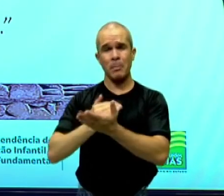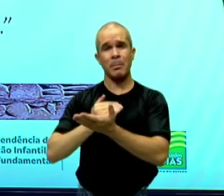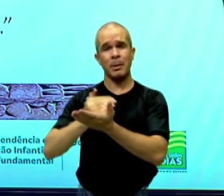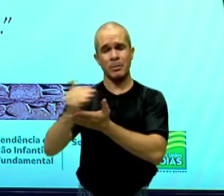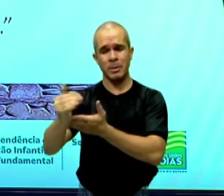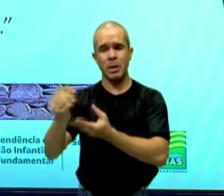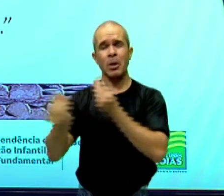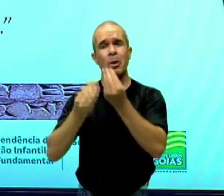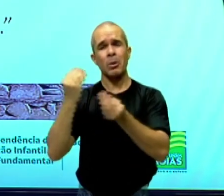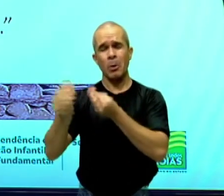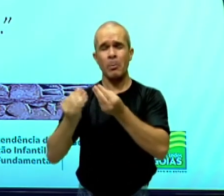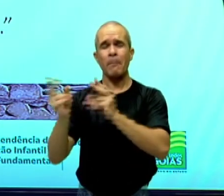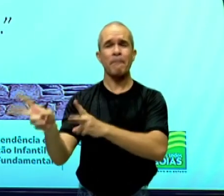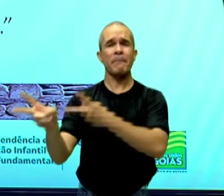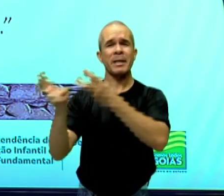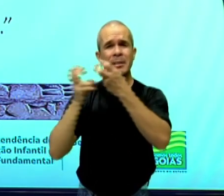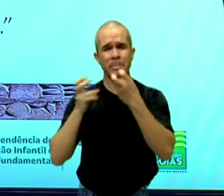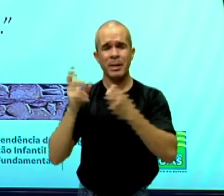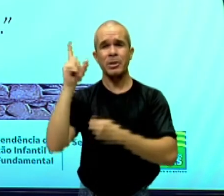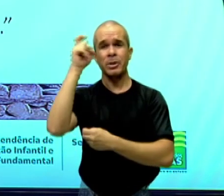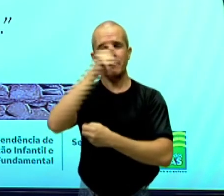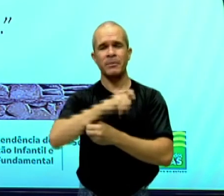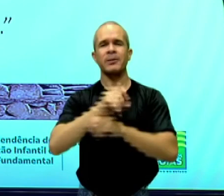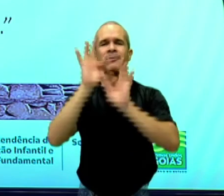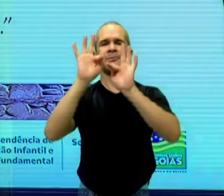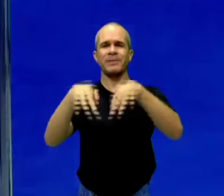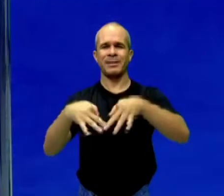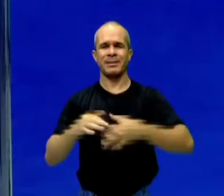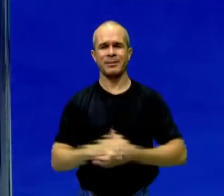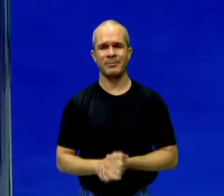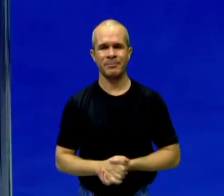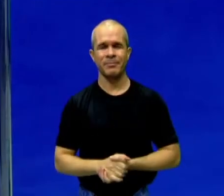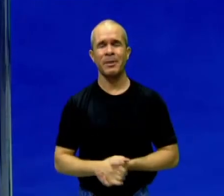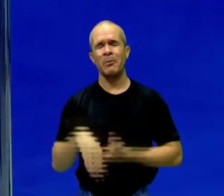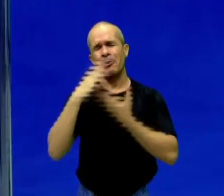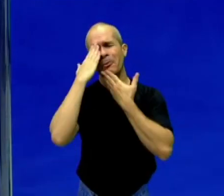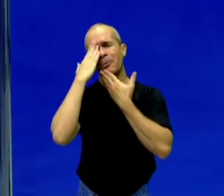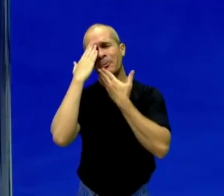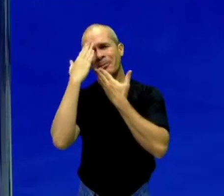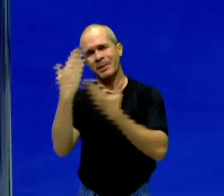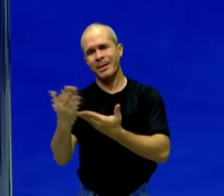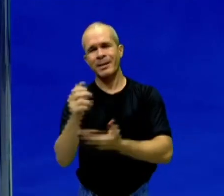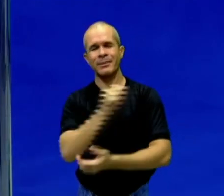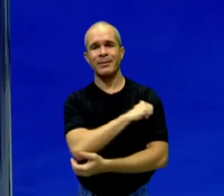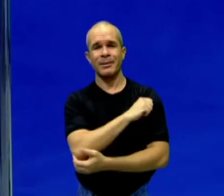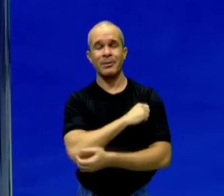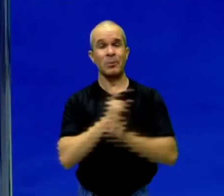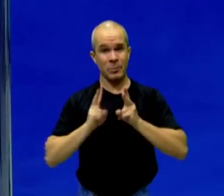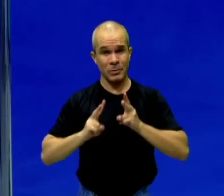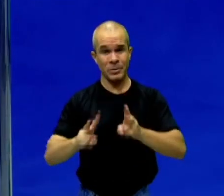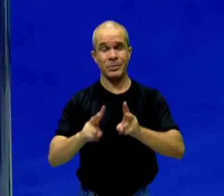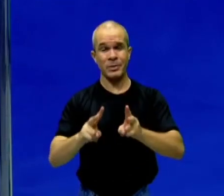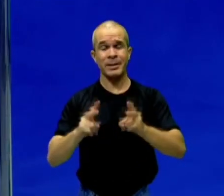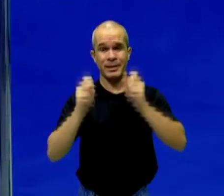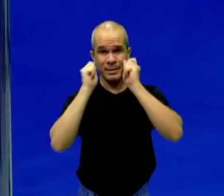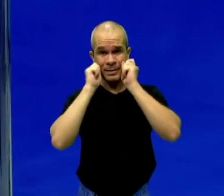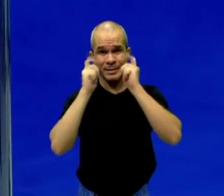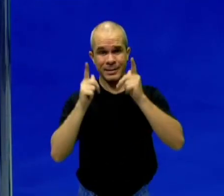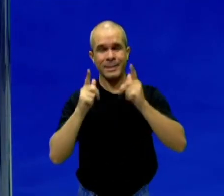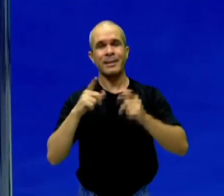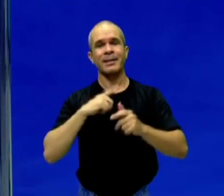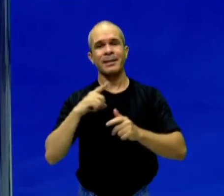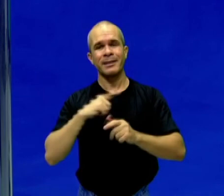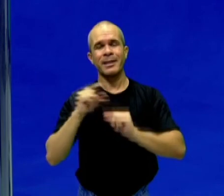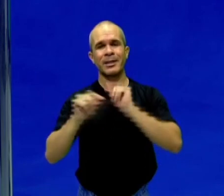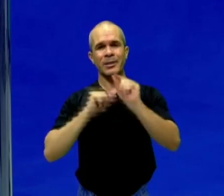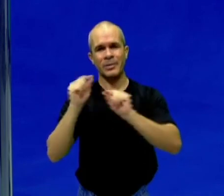como é árduo para concluir. Ok? Muito obrigado, estudantes. Fiquem ligados. Amanhã vocês terão